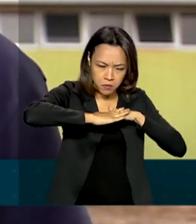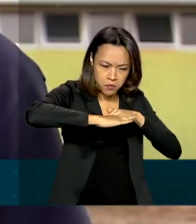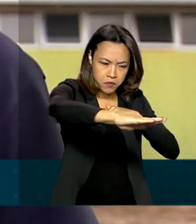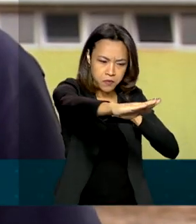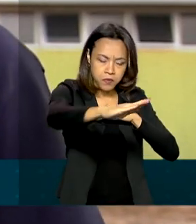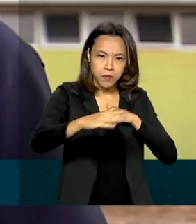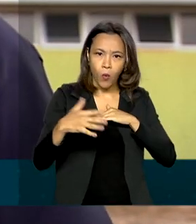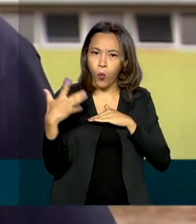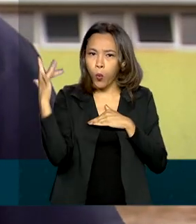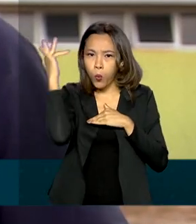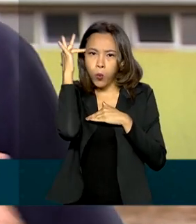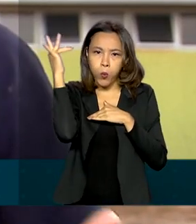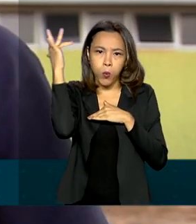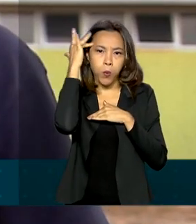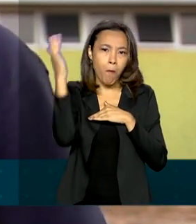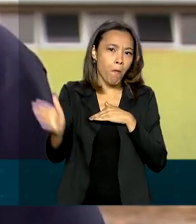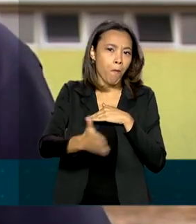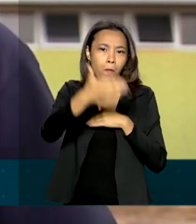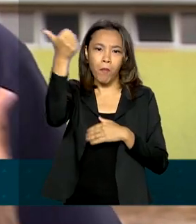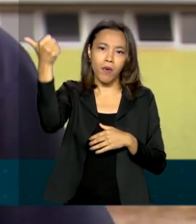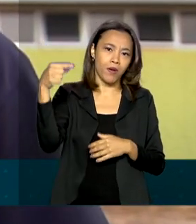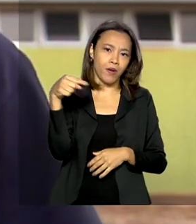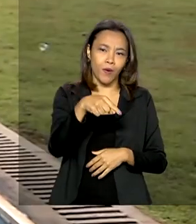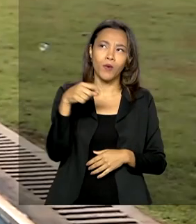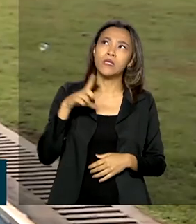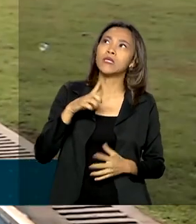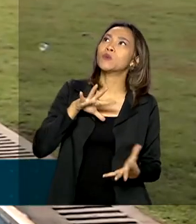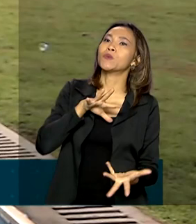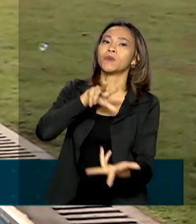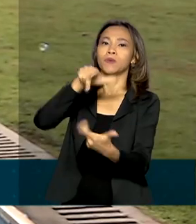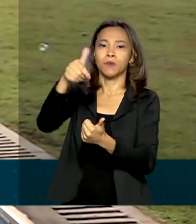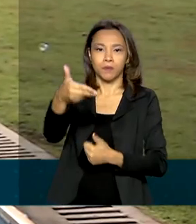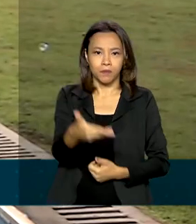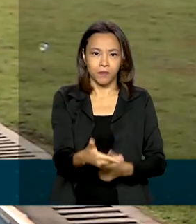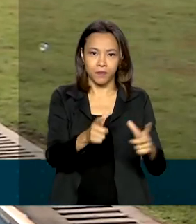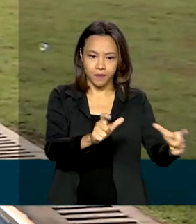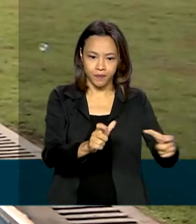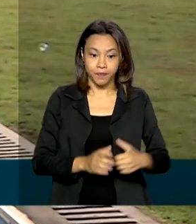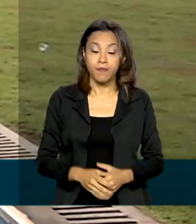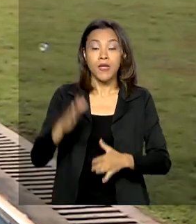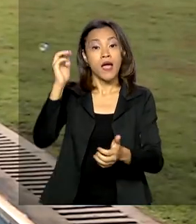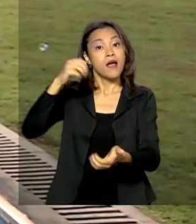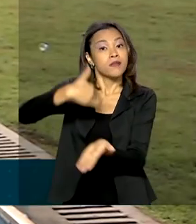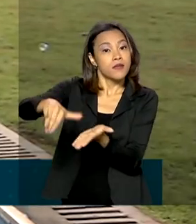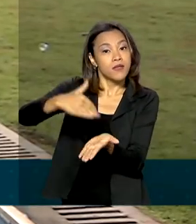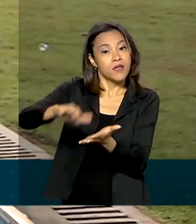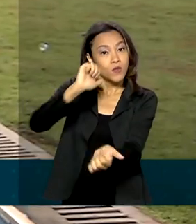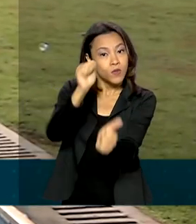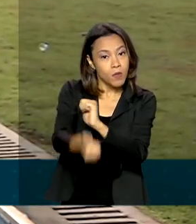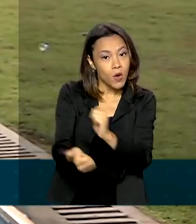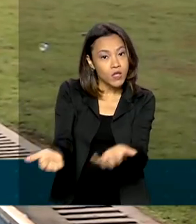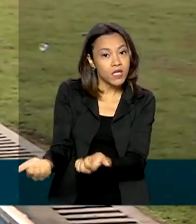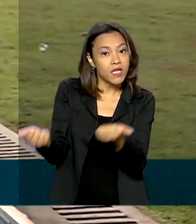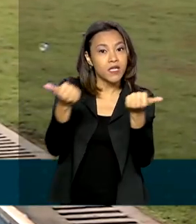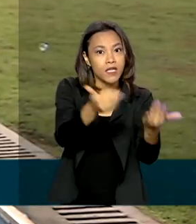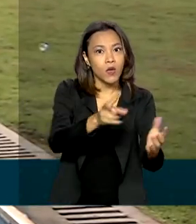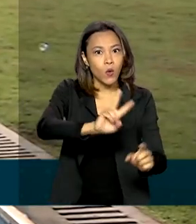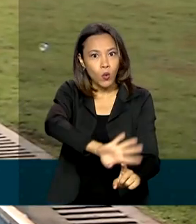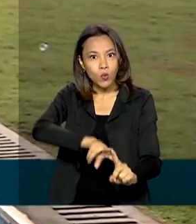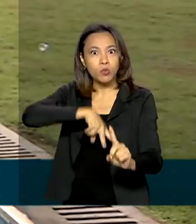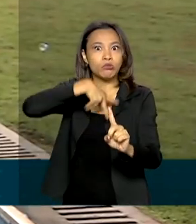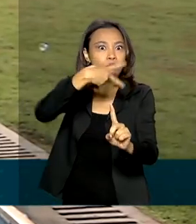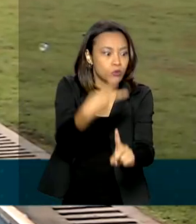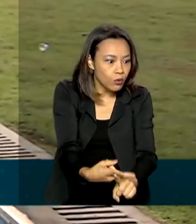mundo é uma das melhores pistas do que há no mundo. A Secretaria Especial do Esporte entregou quase o dobro das obras